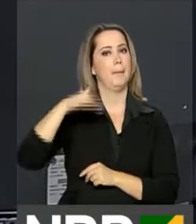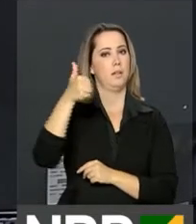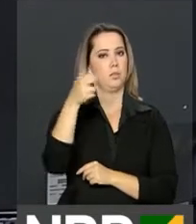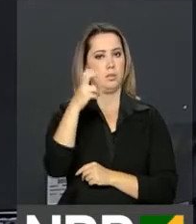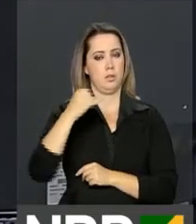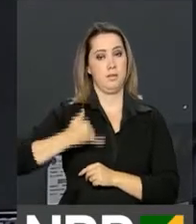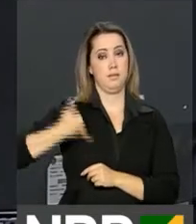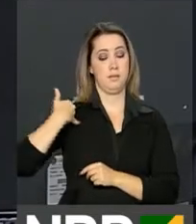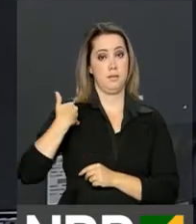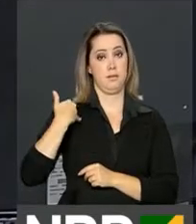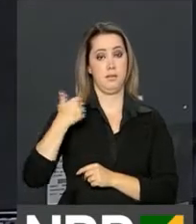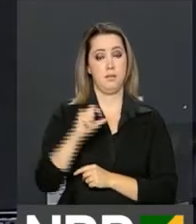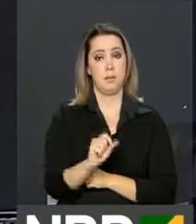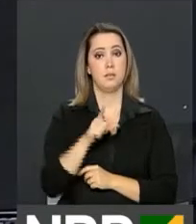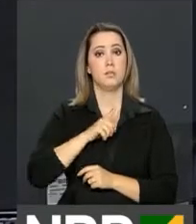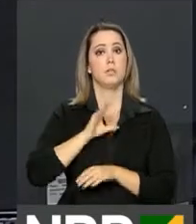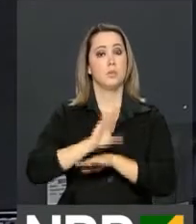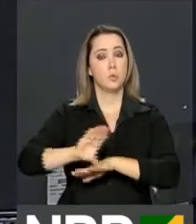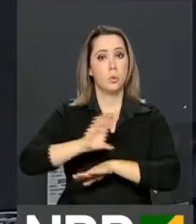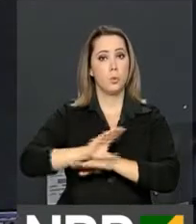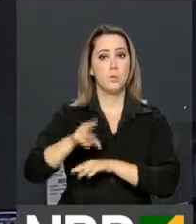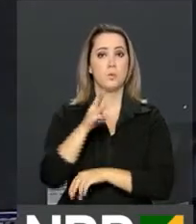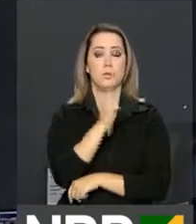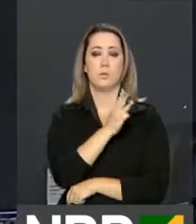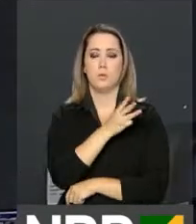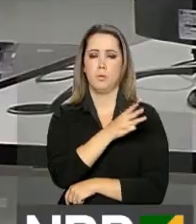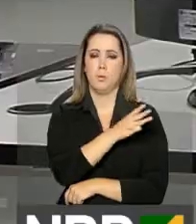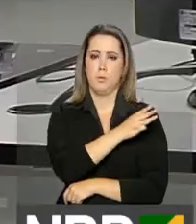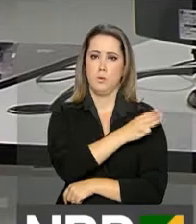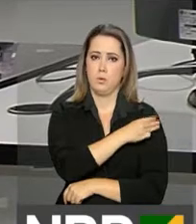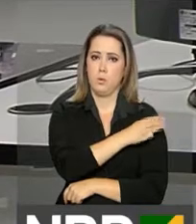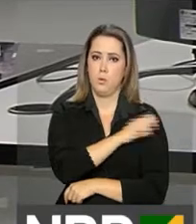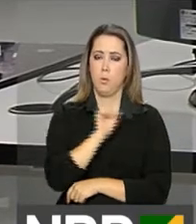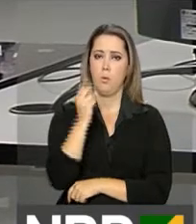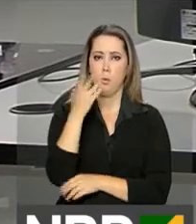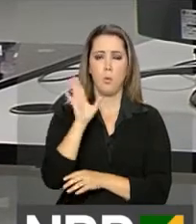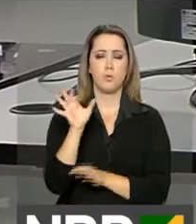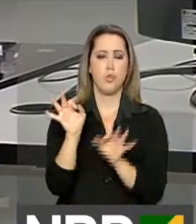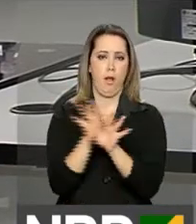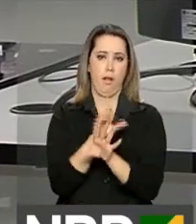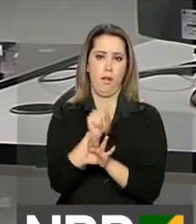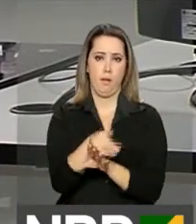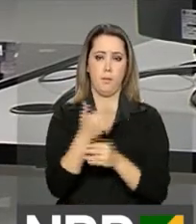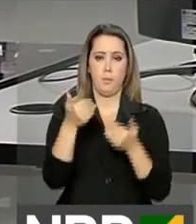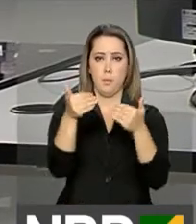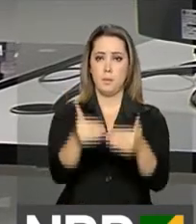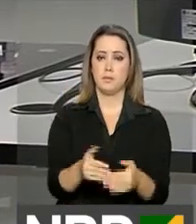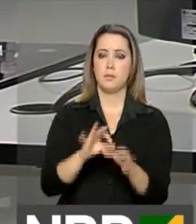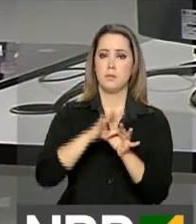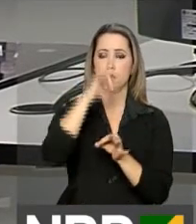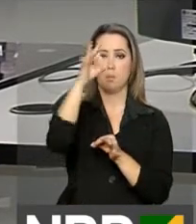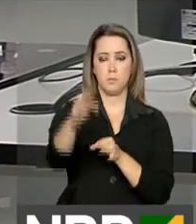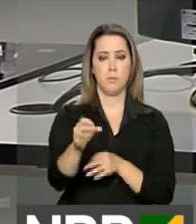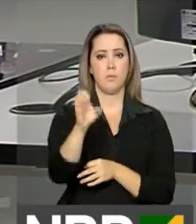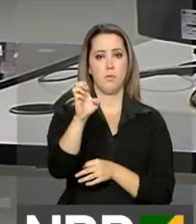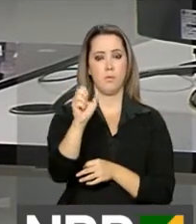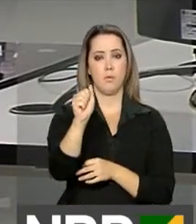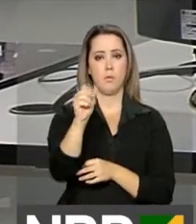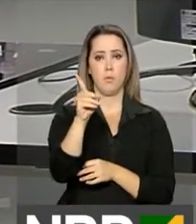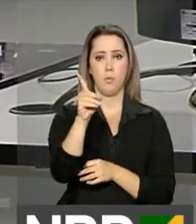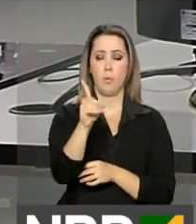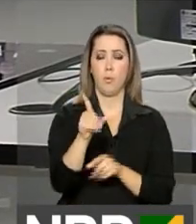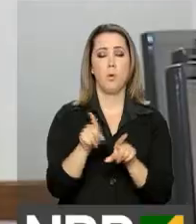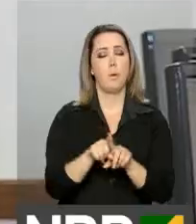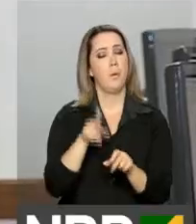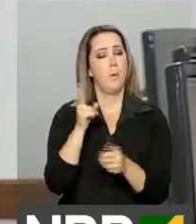anos que estejam cursando o ensino médio, ou para quem já concluiu, nas modalidades presencial e à distância, ou mesmo